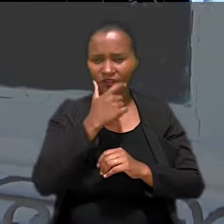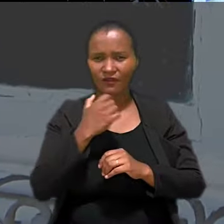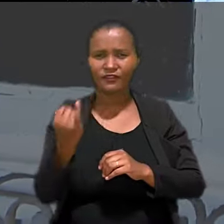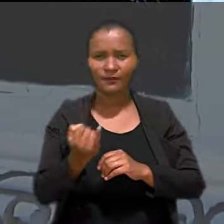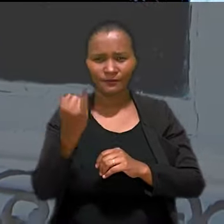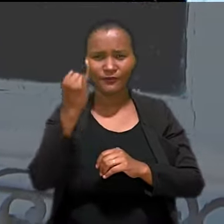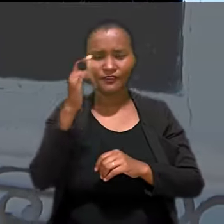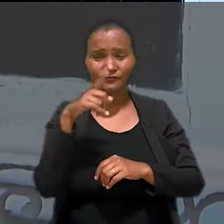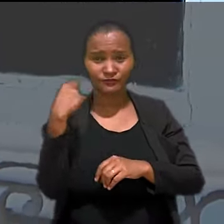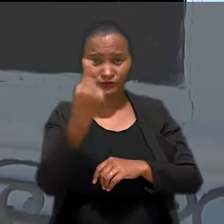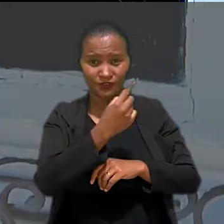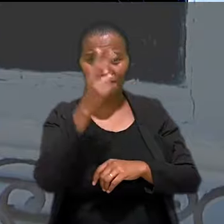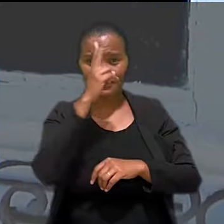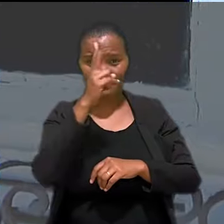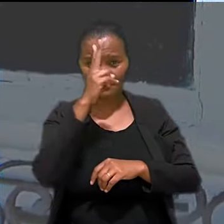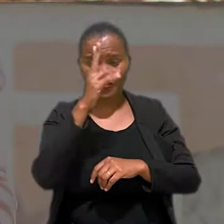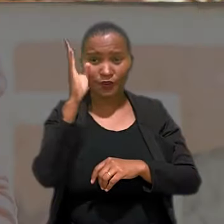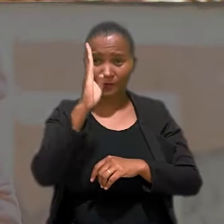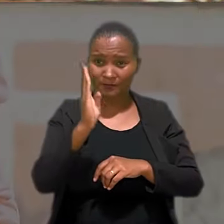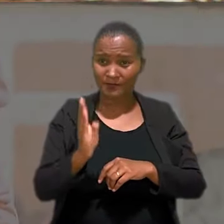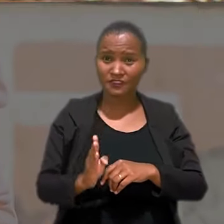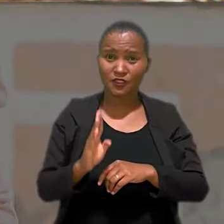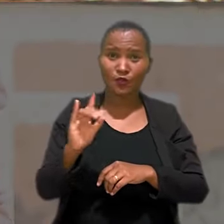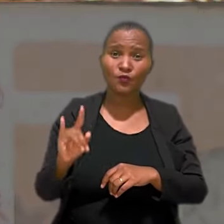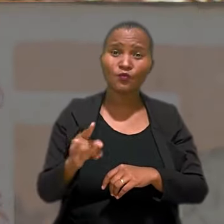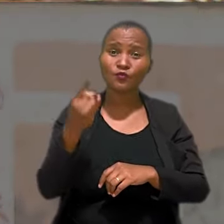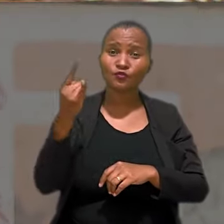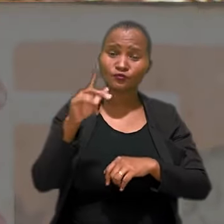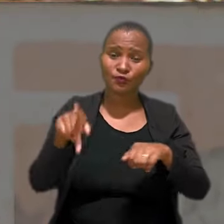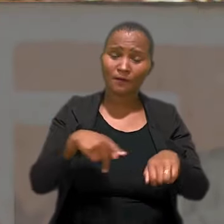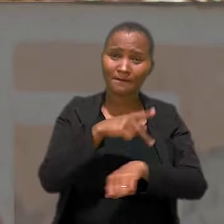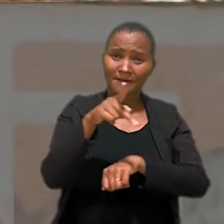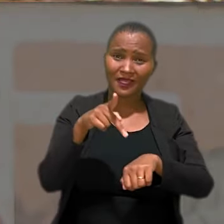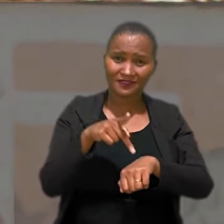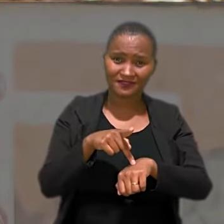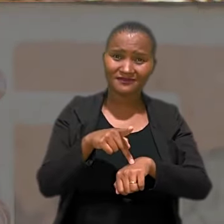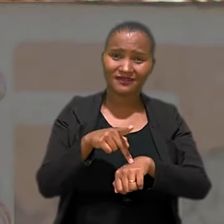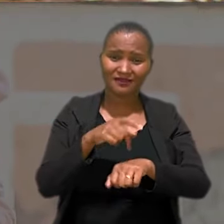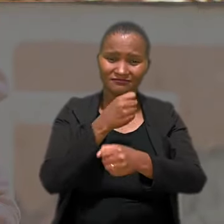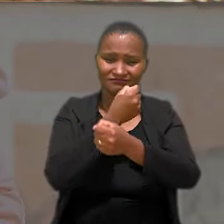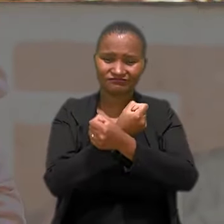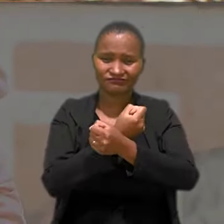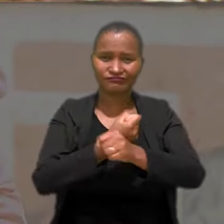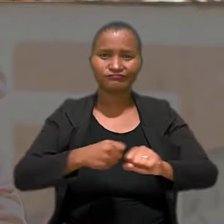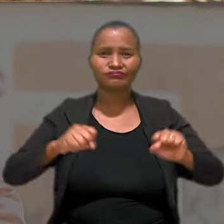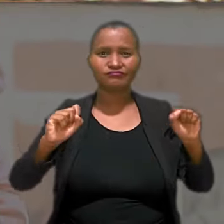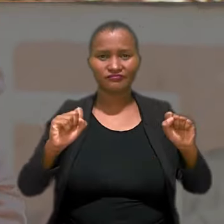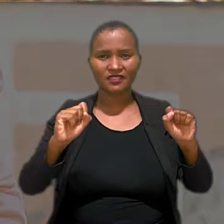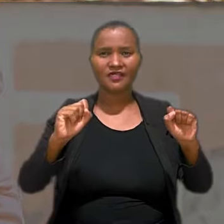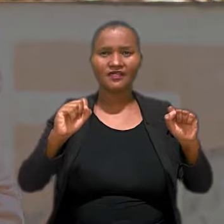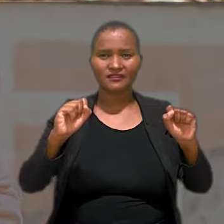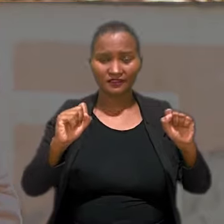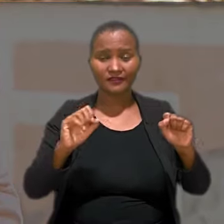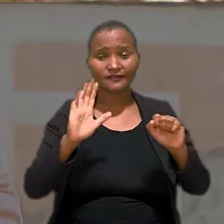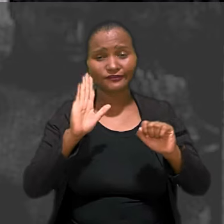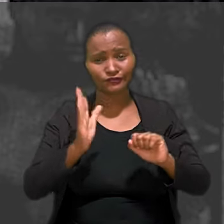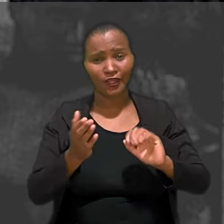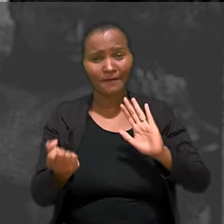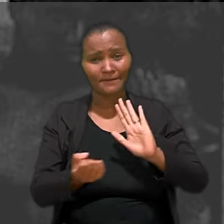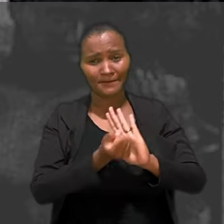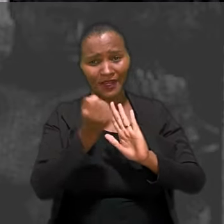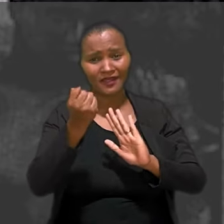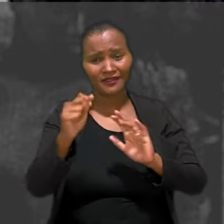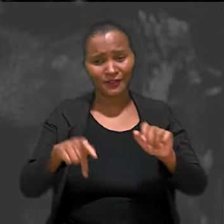Acho que é importante a gente lembrar que o Brasil foi o último país do mundo a abolir a escravidão. Então, isso já marca um país que no seu